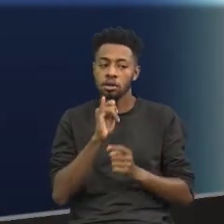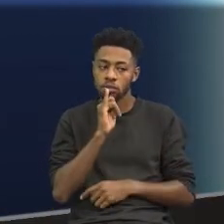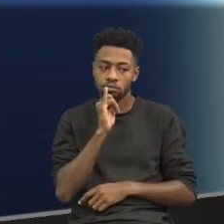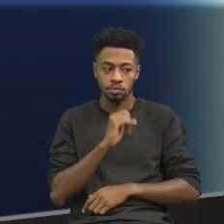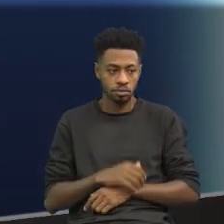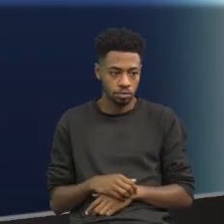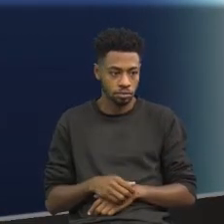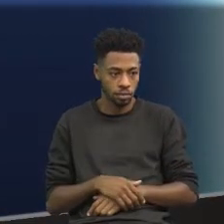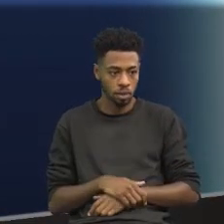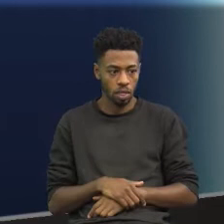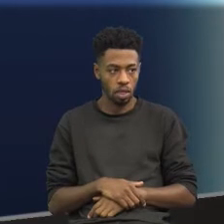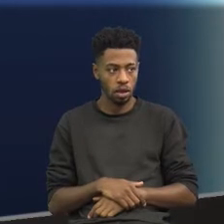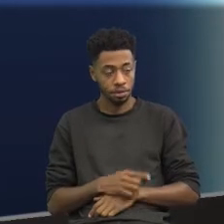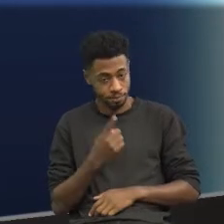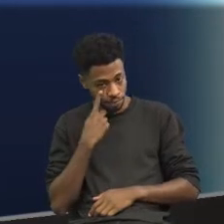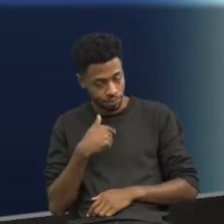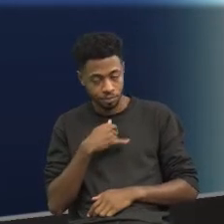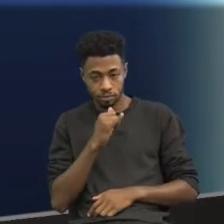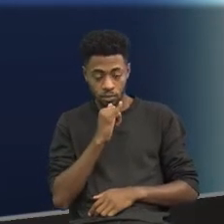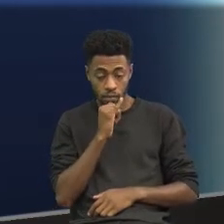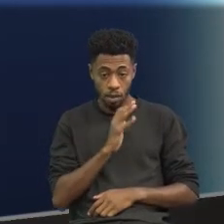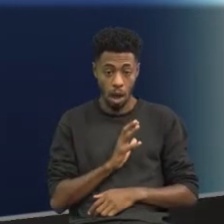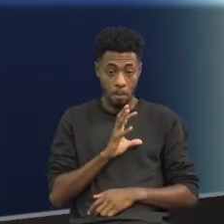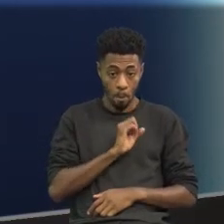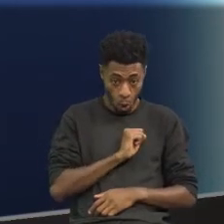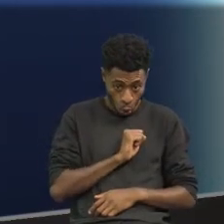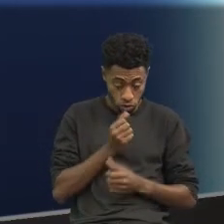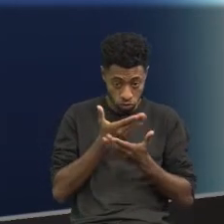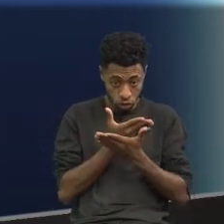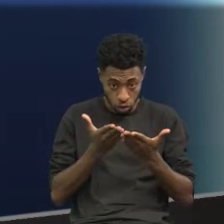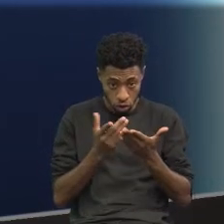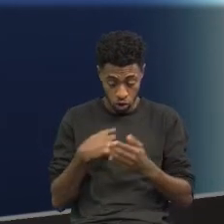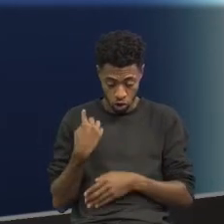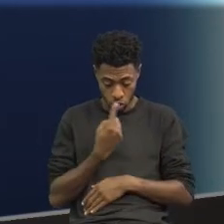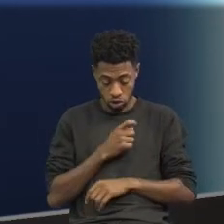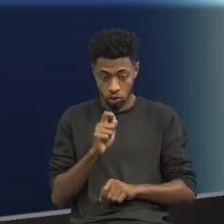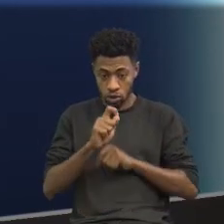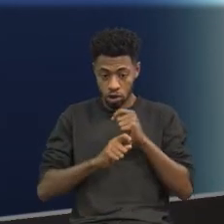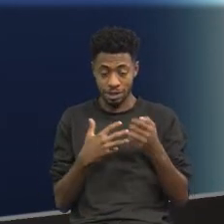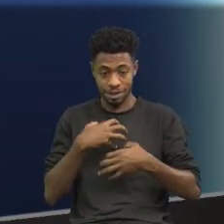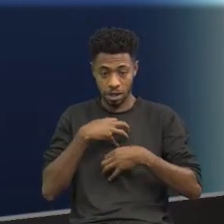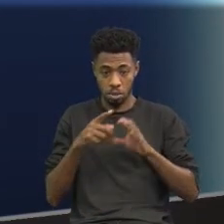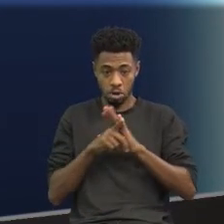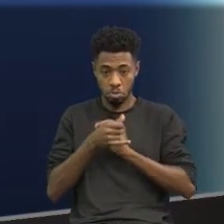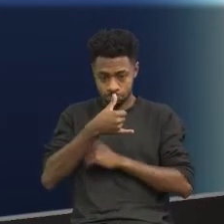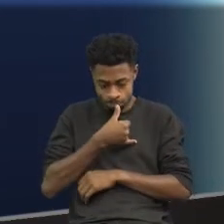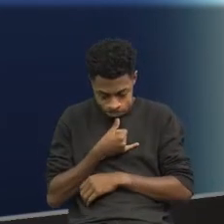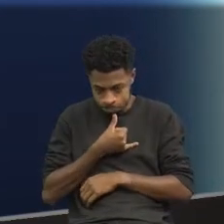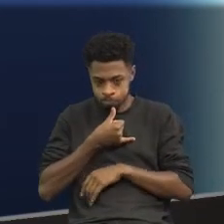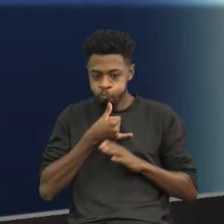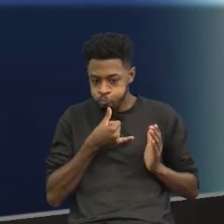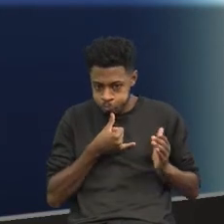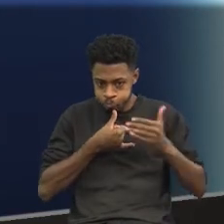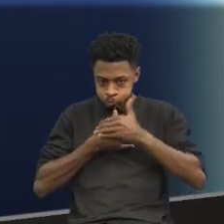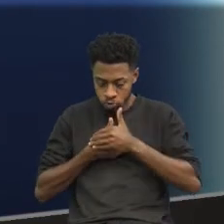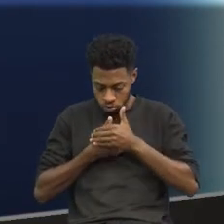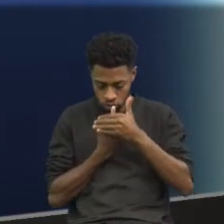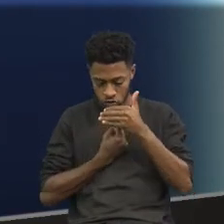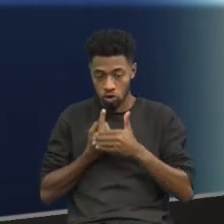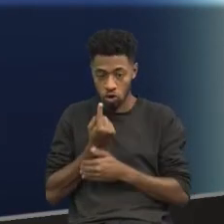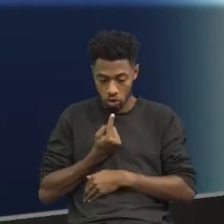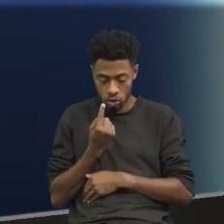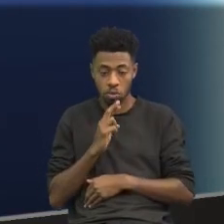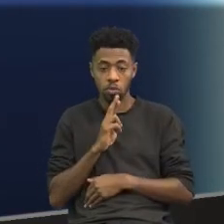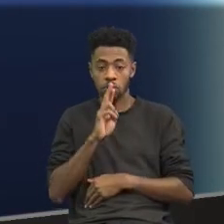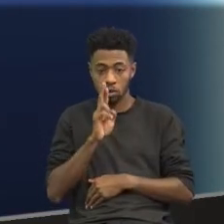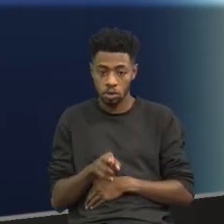amor por vós mesmos vos faz do isolamento um cativeiro. Ok? Portanto, questão número três. A sua resposta foi a